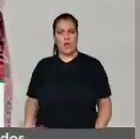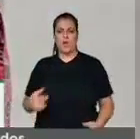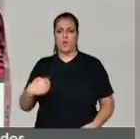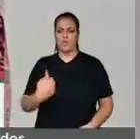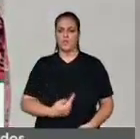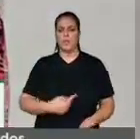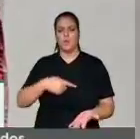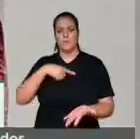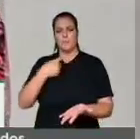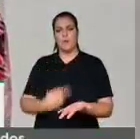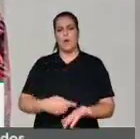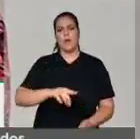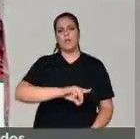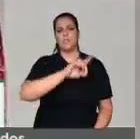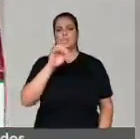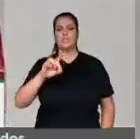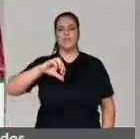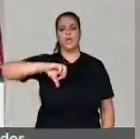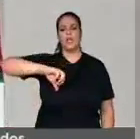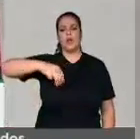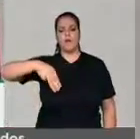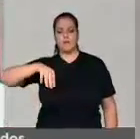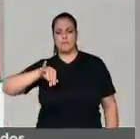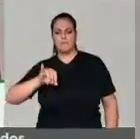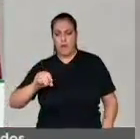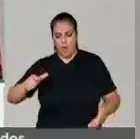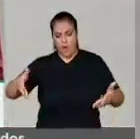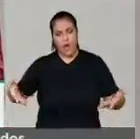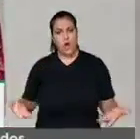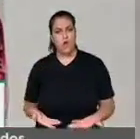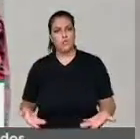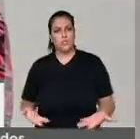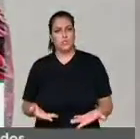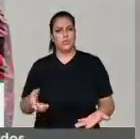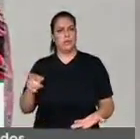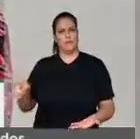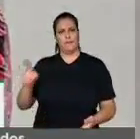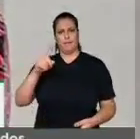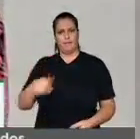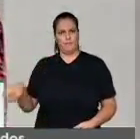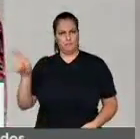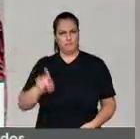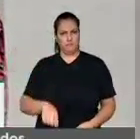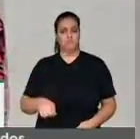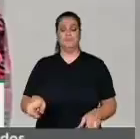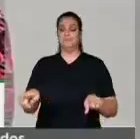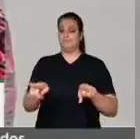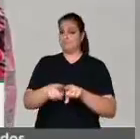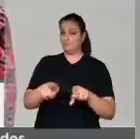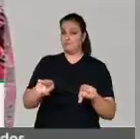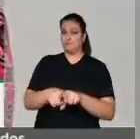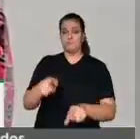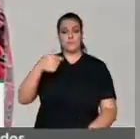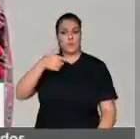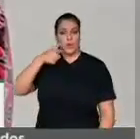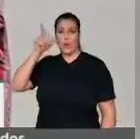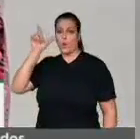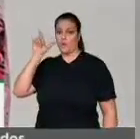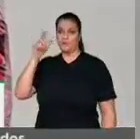para o dia 9 de maio, hoje. E ontem também o governo do Estado do Paraná